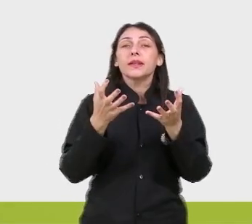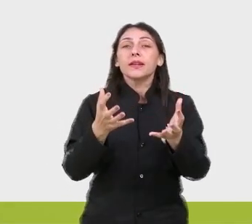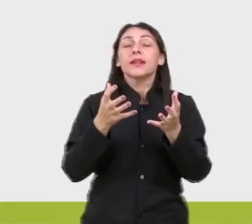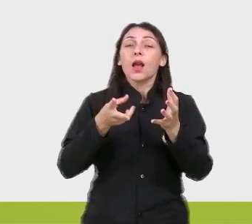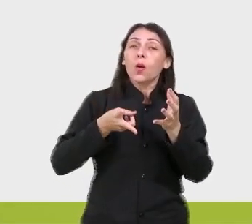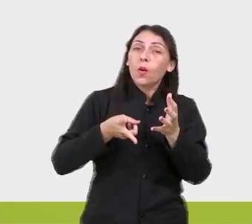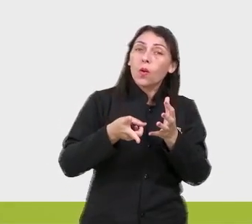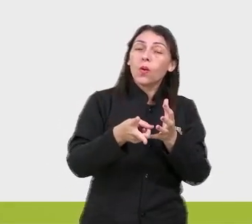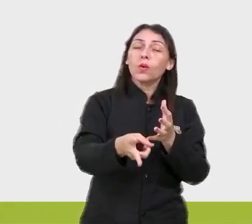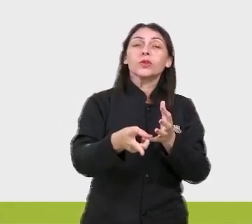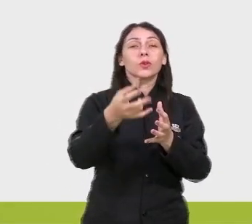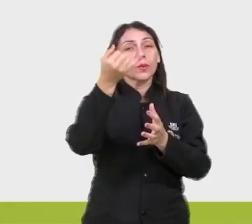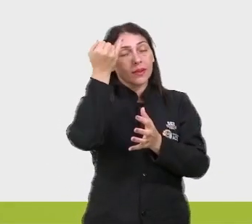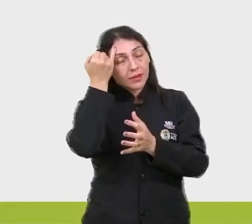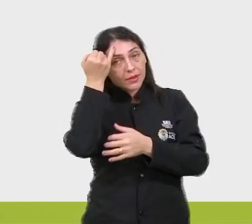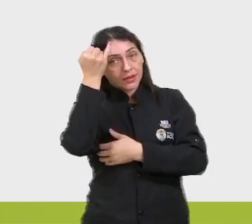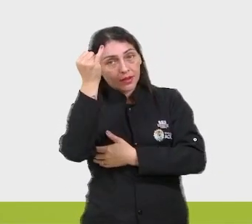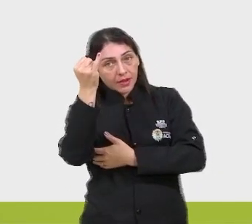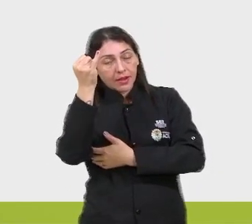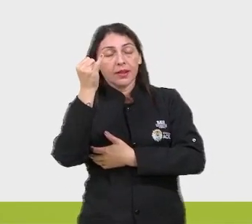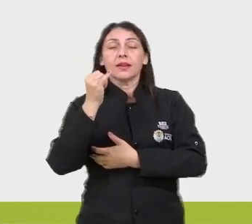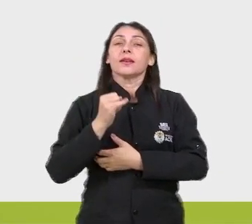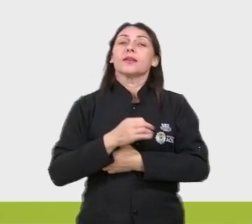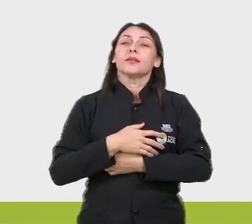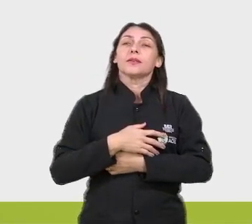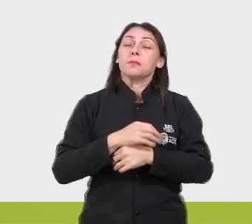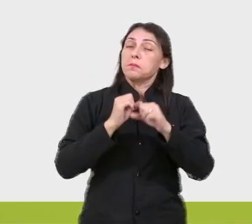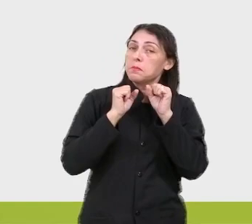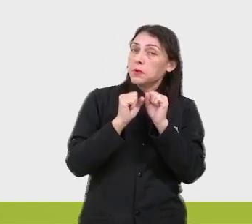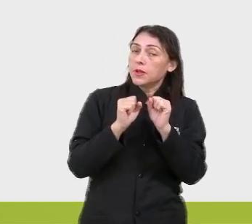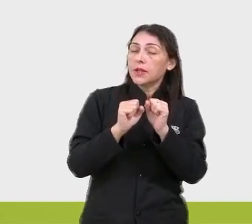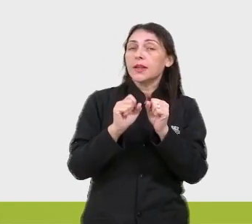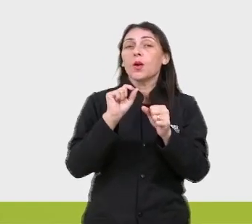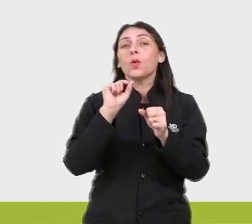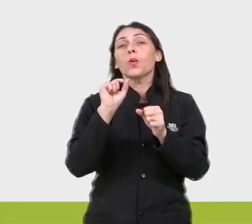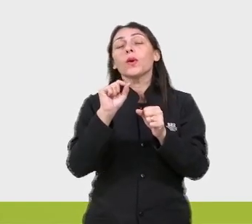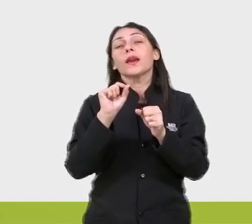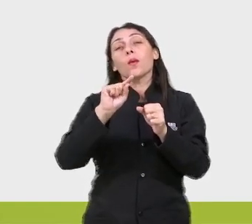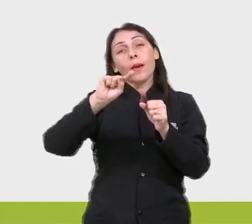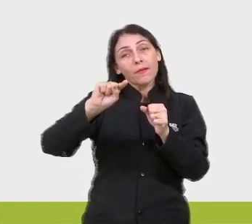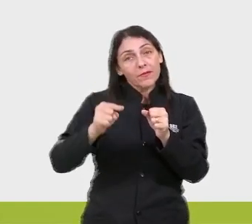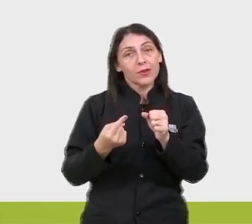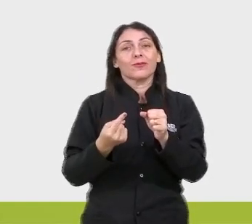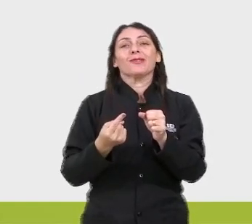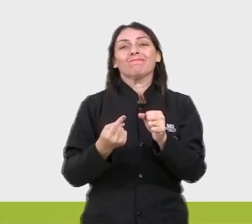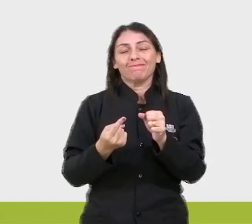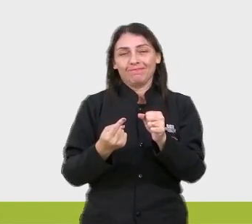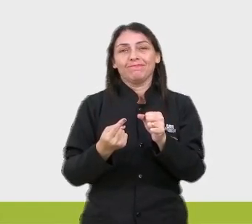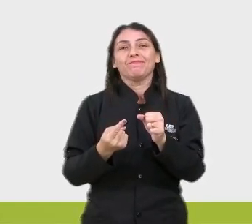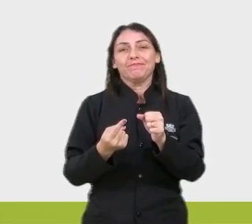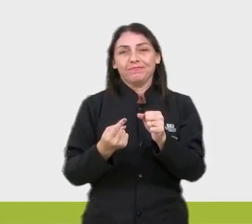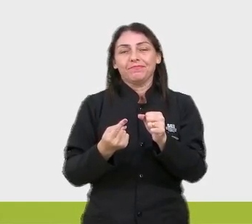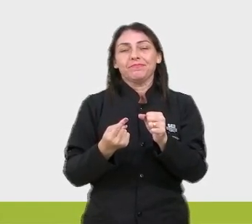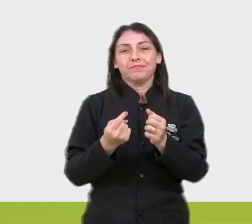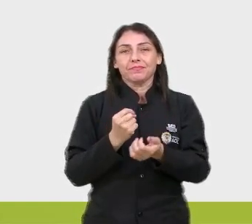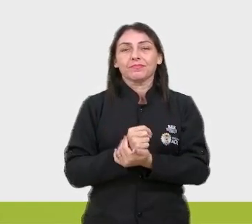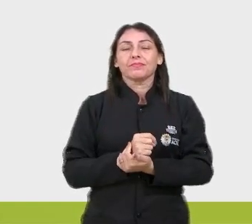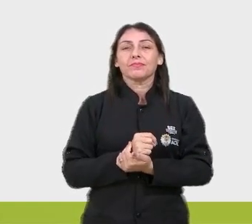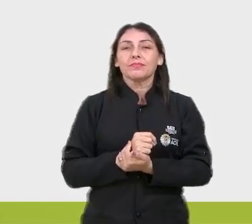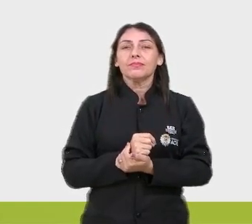continuar essa ideia. Então, o máximo que poderia vir aqui seria uma vírgula, né?